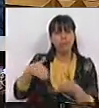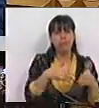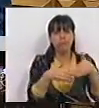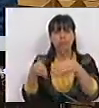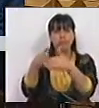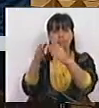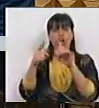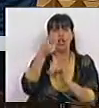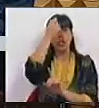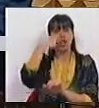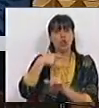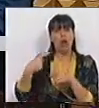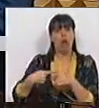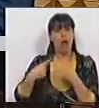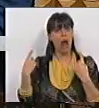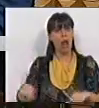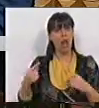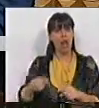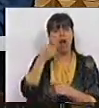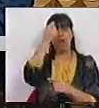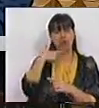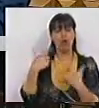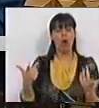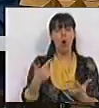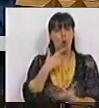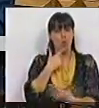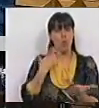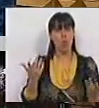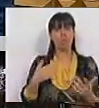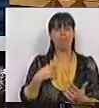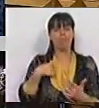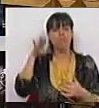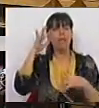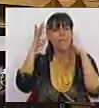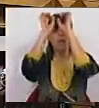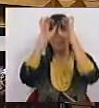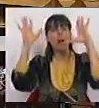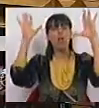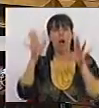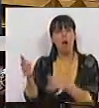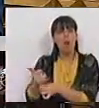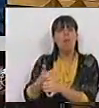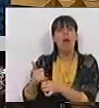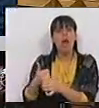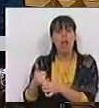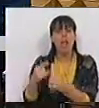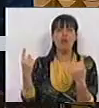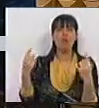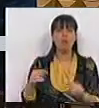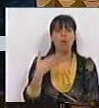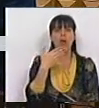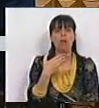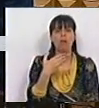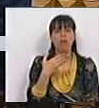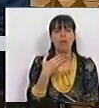interesse histórico, que é muito, como podemos imaginar, para uma ilha de apenas